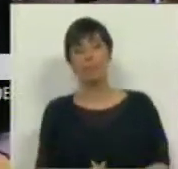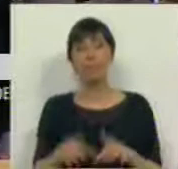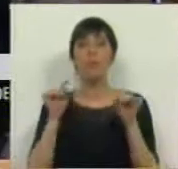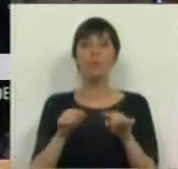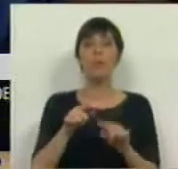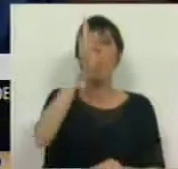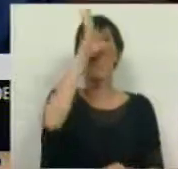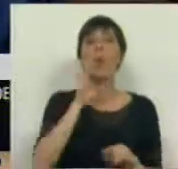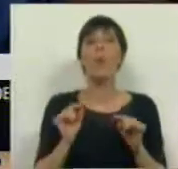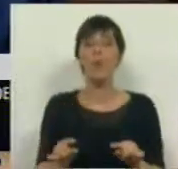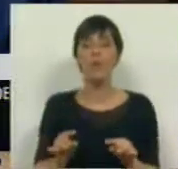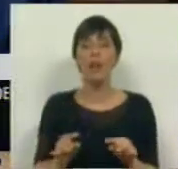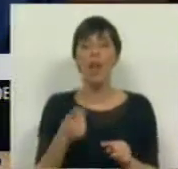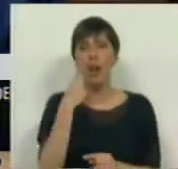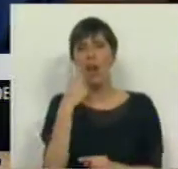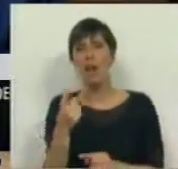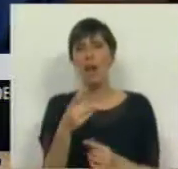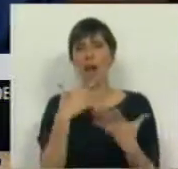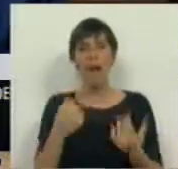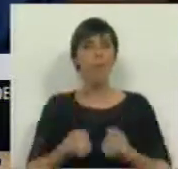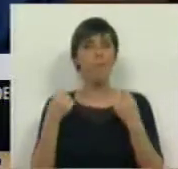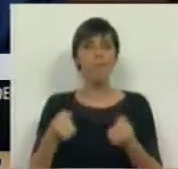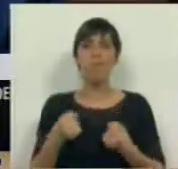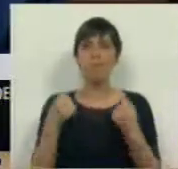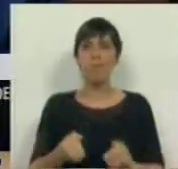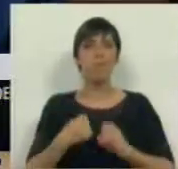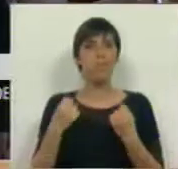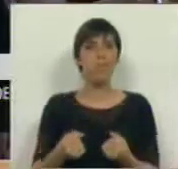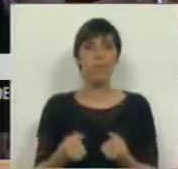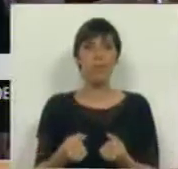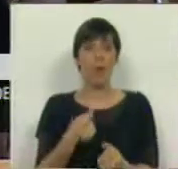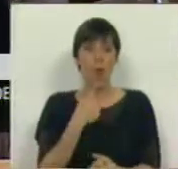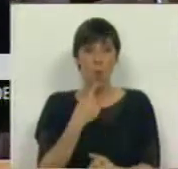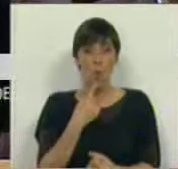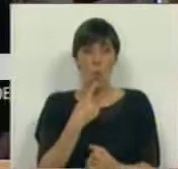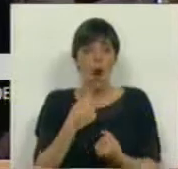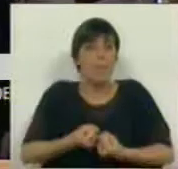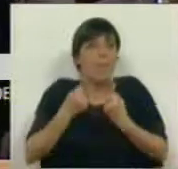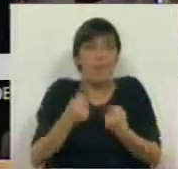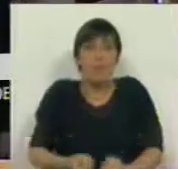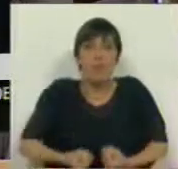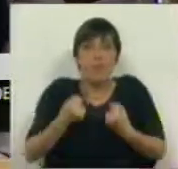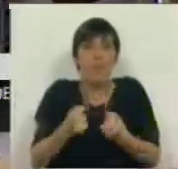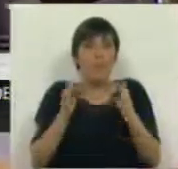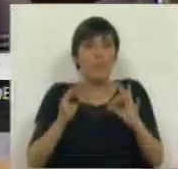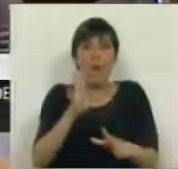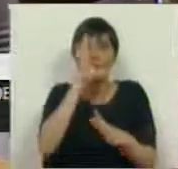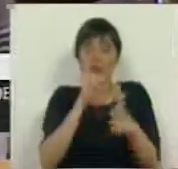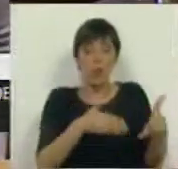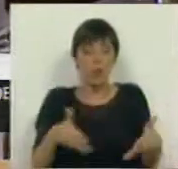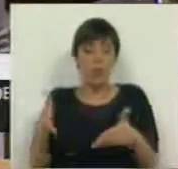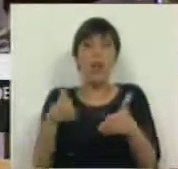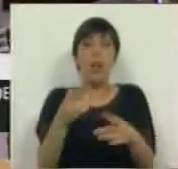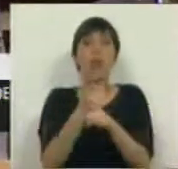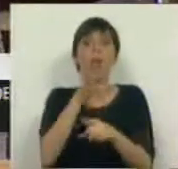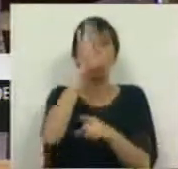este Governo denota uma grande incapacidade, uma extrema incapacidade de governar,